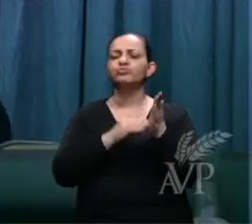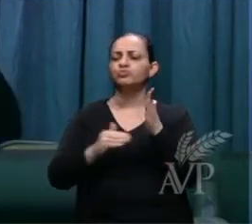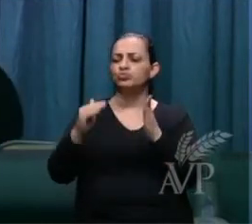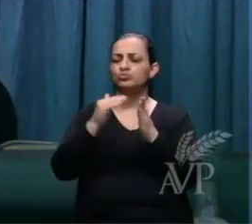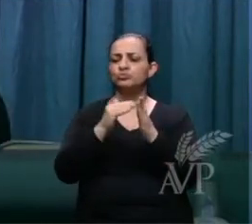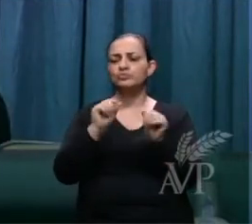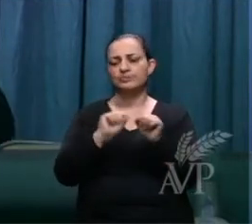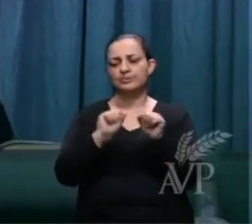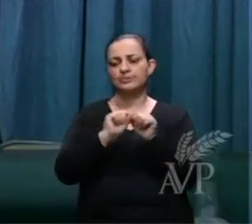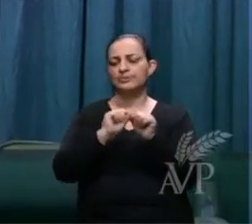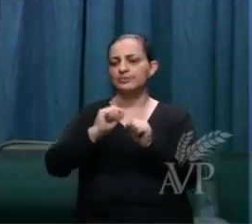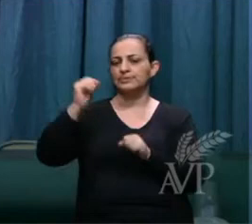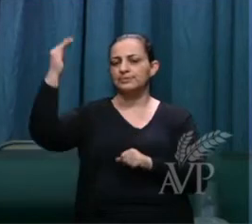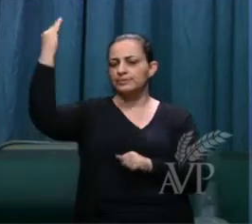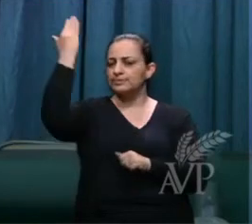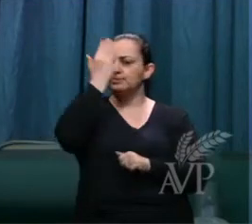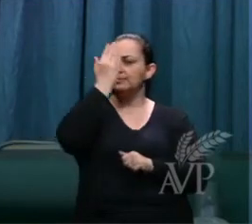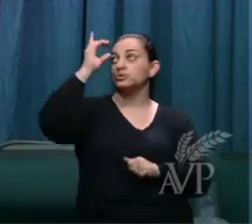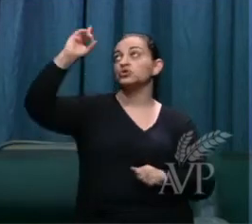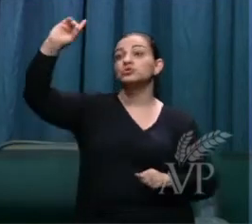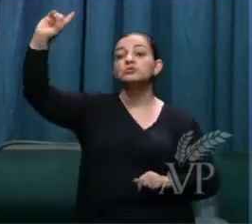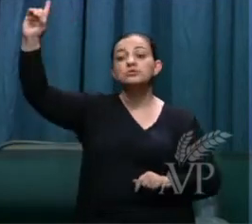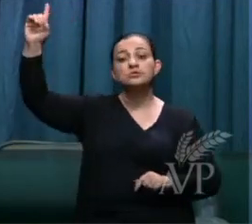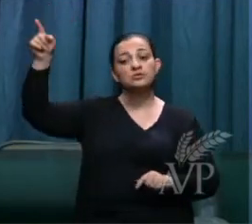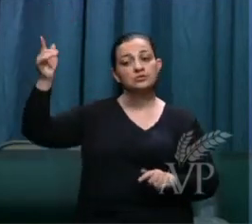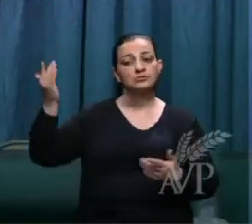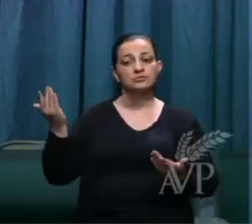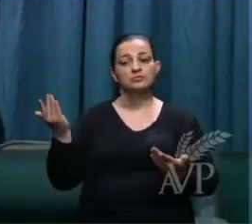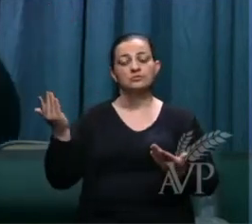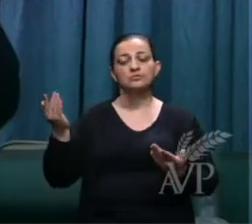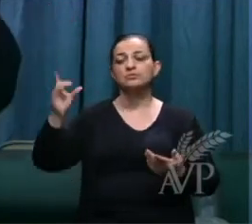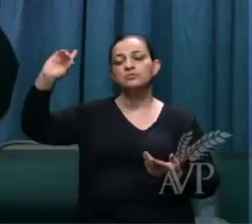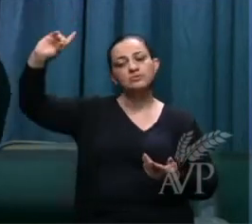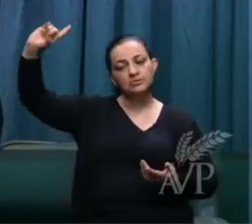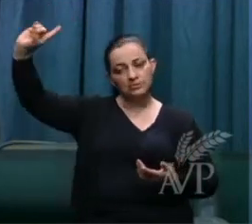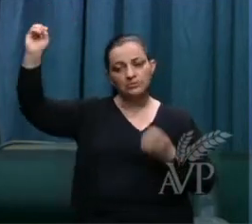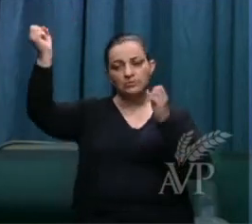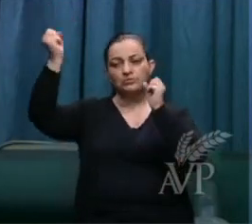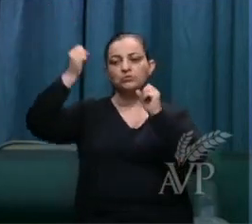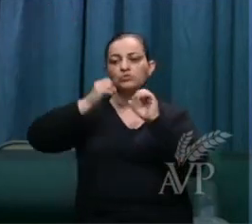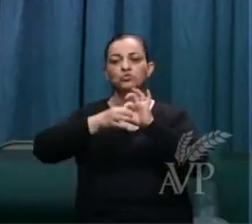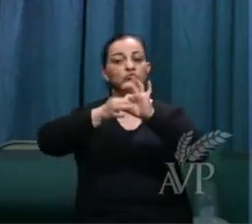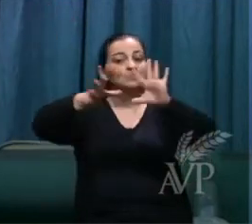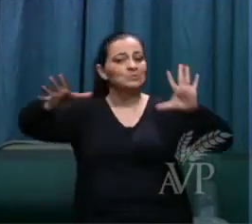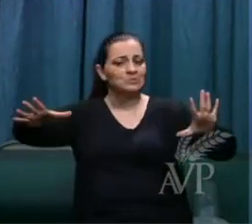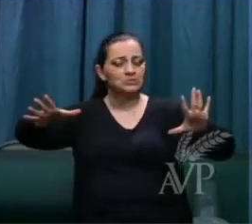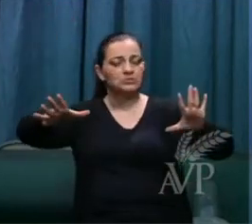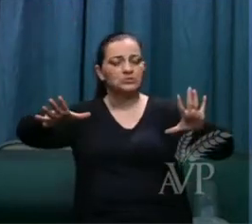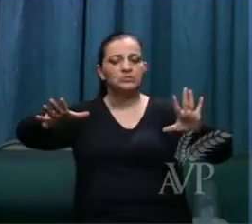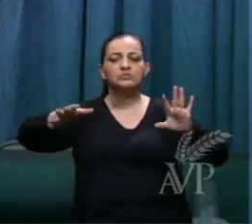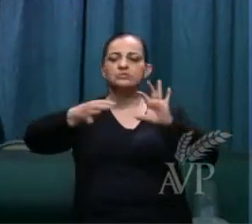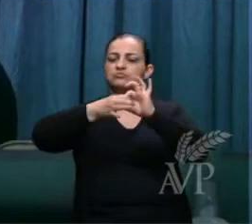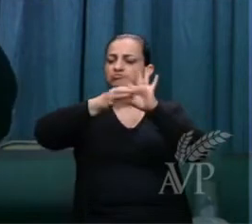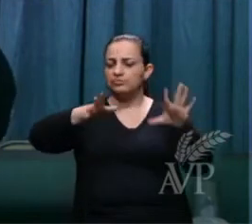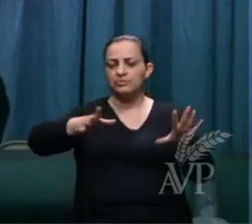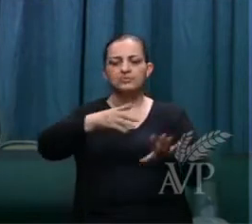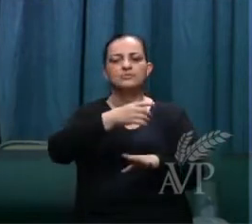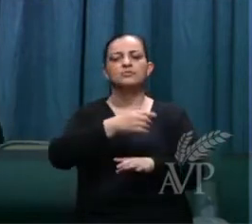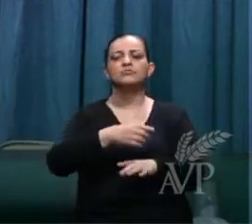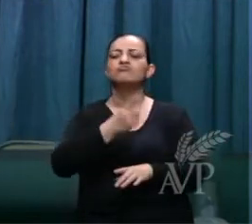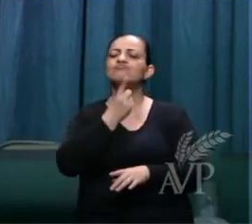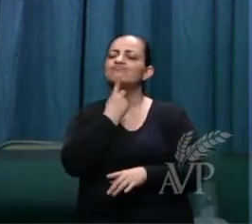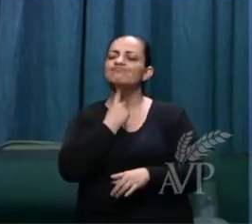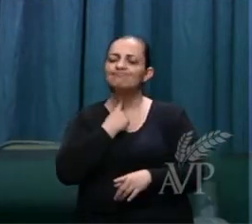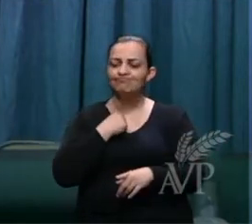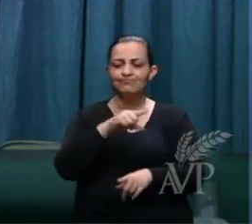perante o seu Criador. Deus deu o livre arbítrio, a livre vontade